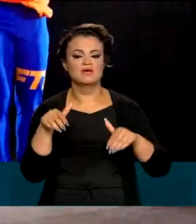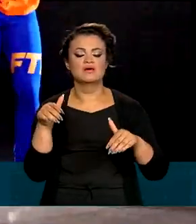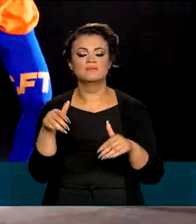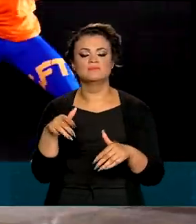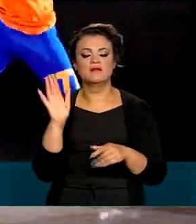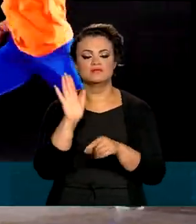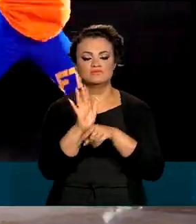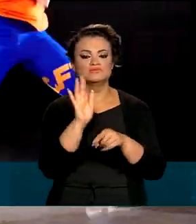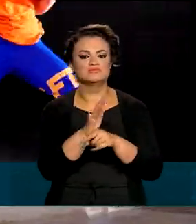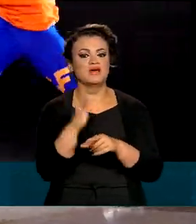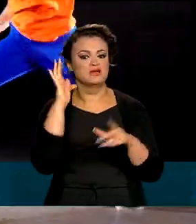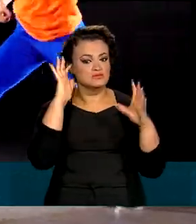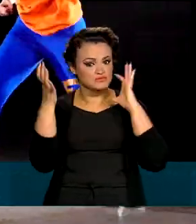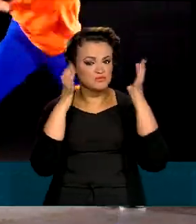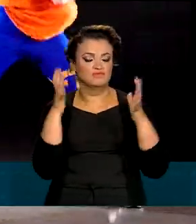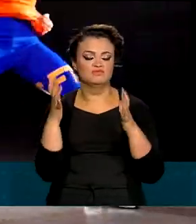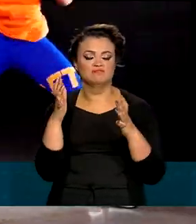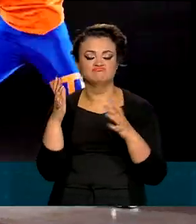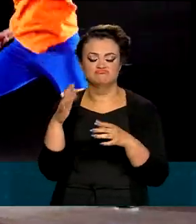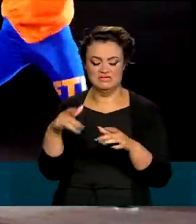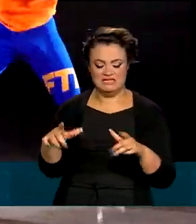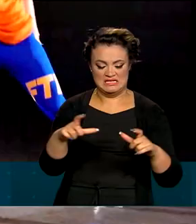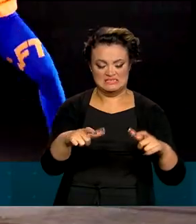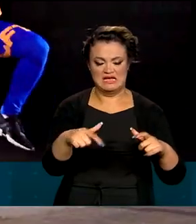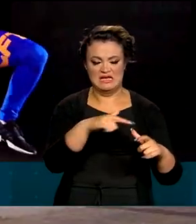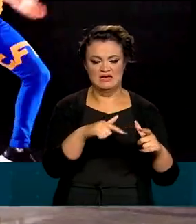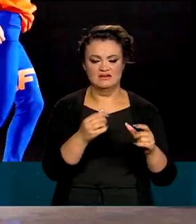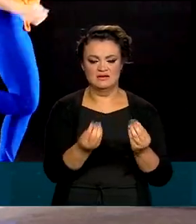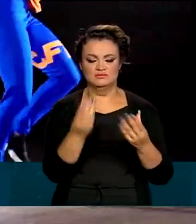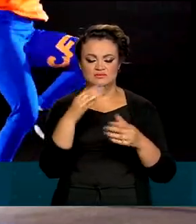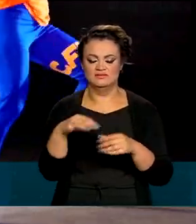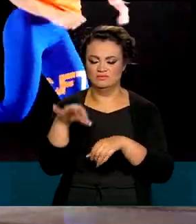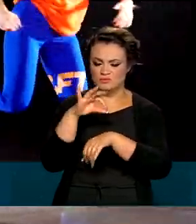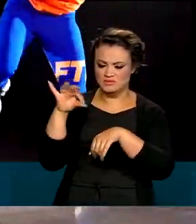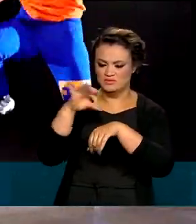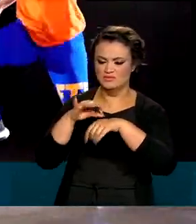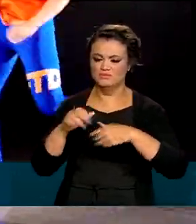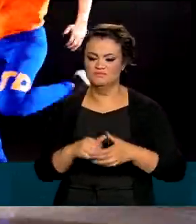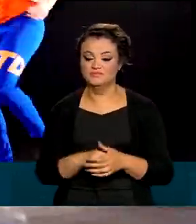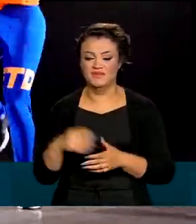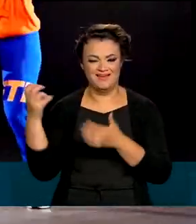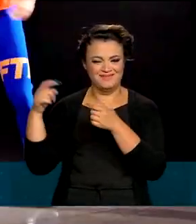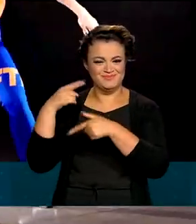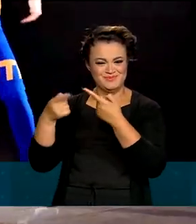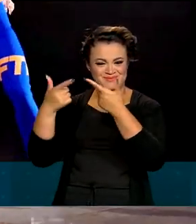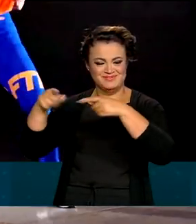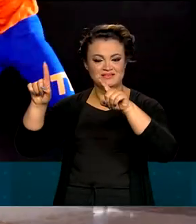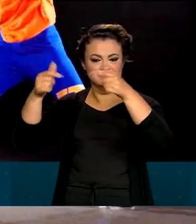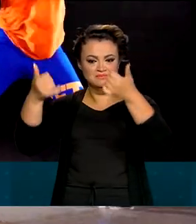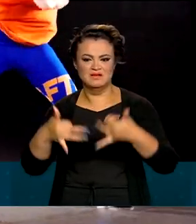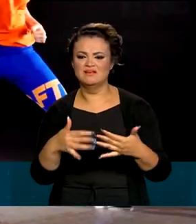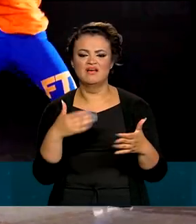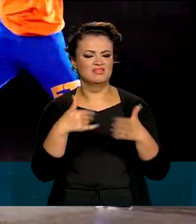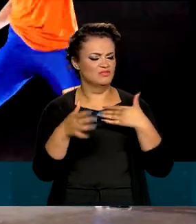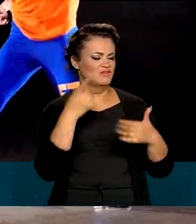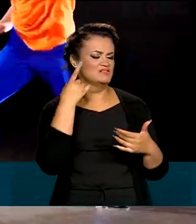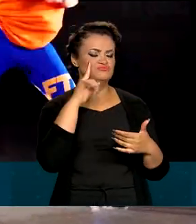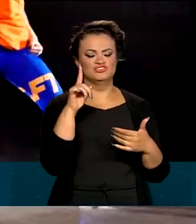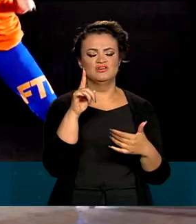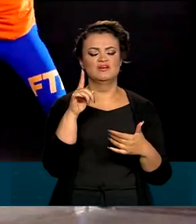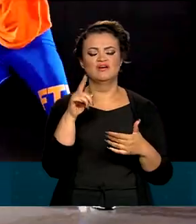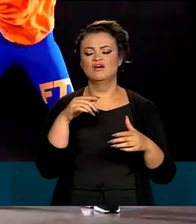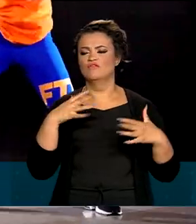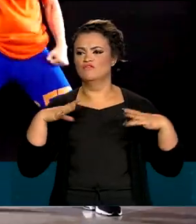para ajudar no combate aos criadouros do mosquito. Dia de pedalar, dia de fogo ou de serviço, também é dia